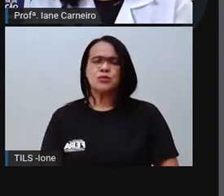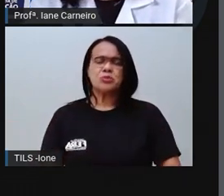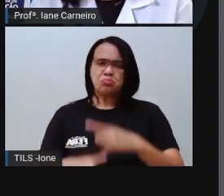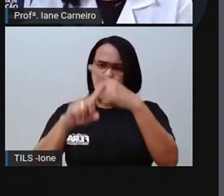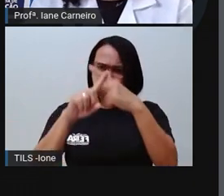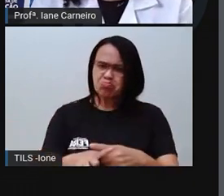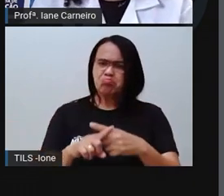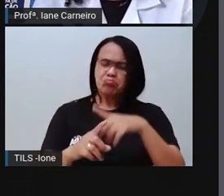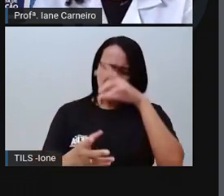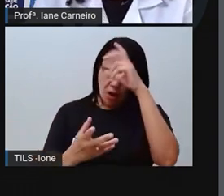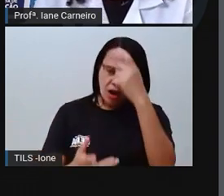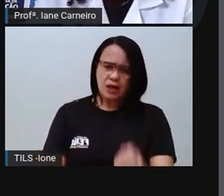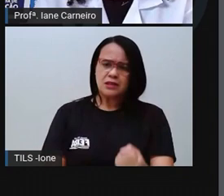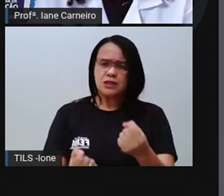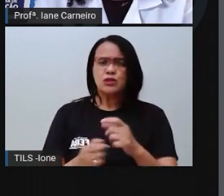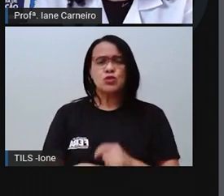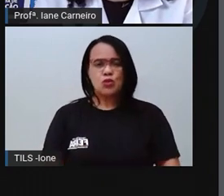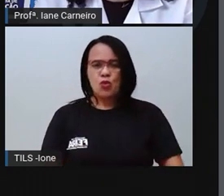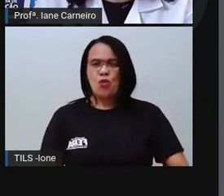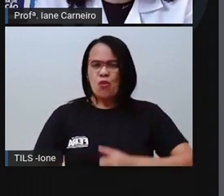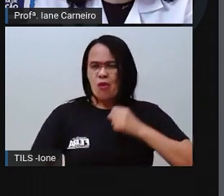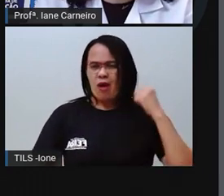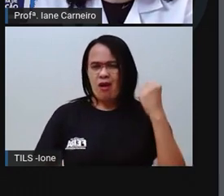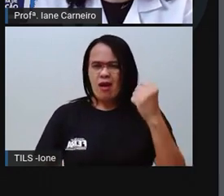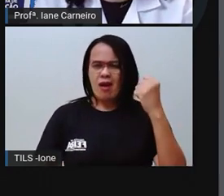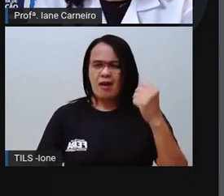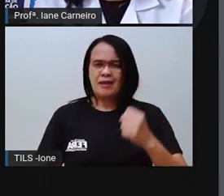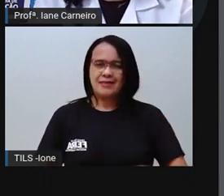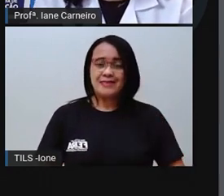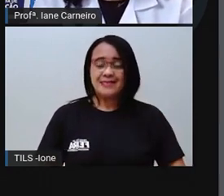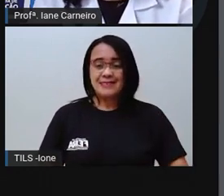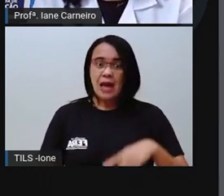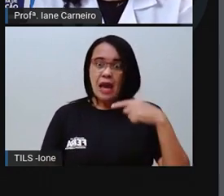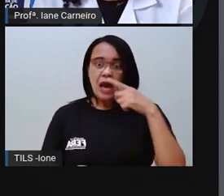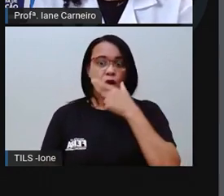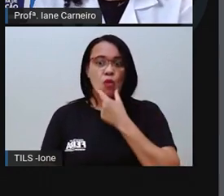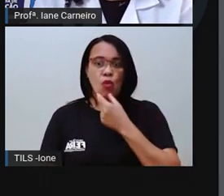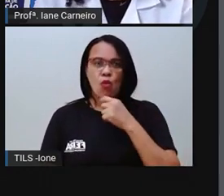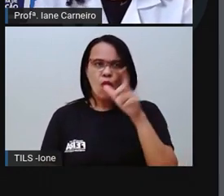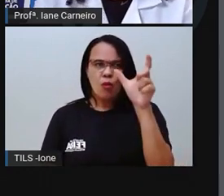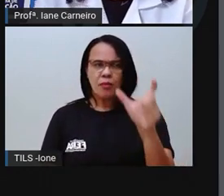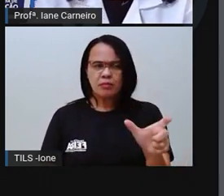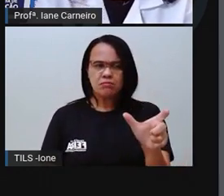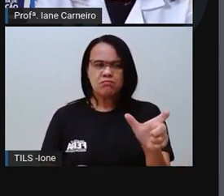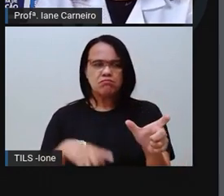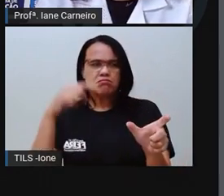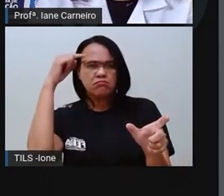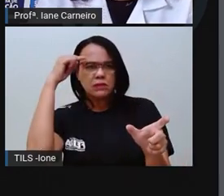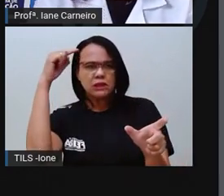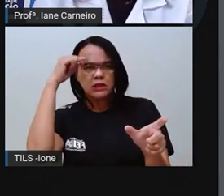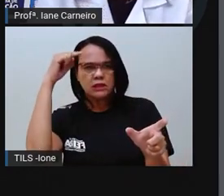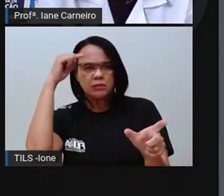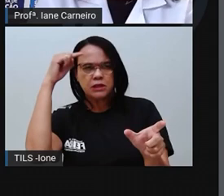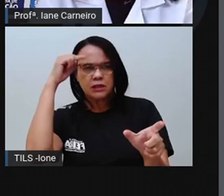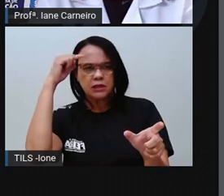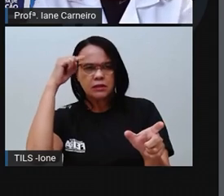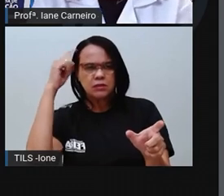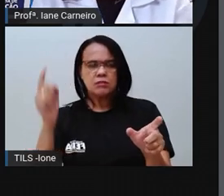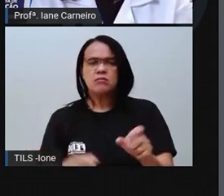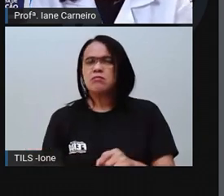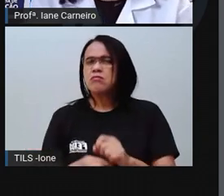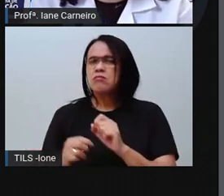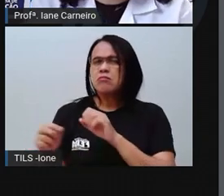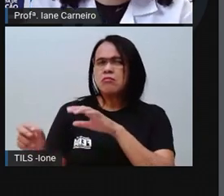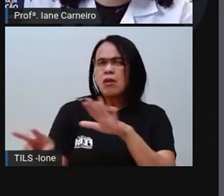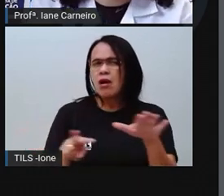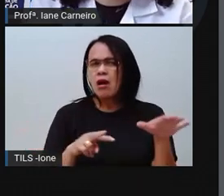oficina. Passou vários dias pensando no pedido. Garota exigente, aquela,